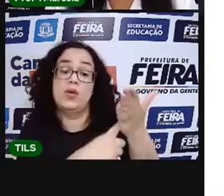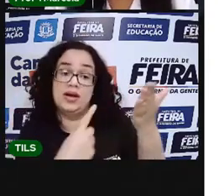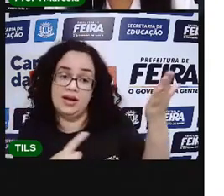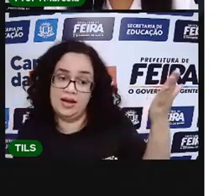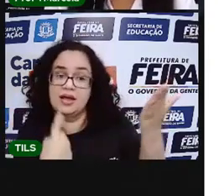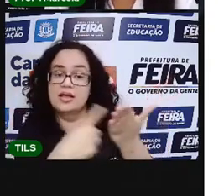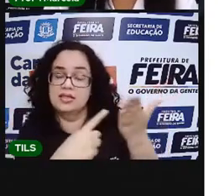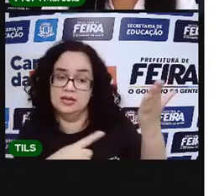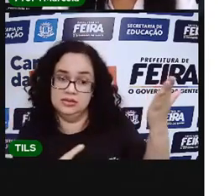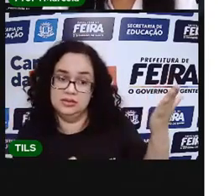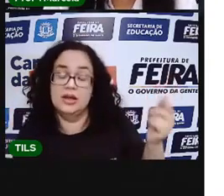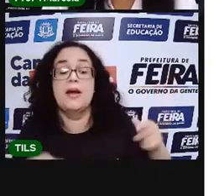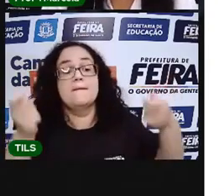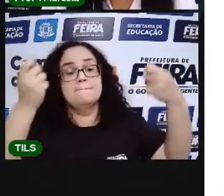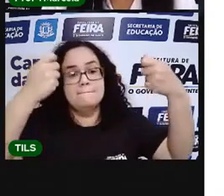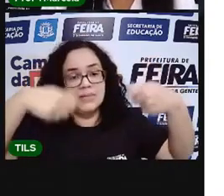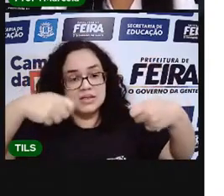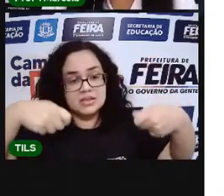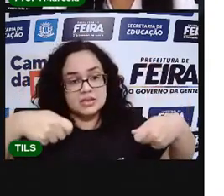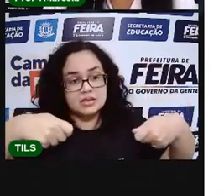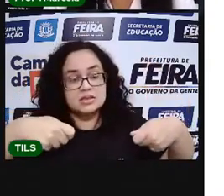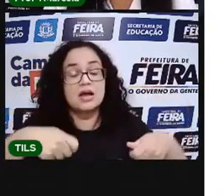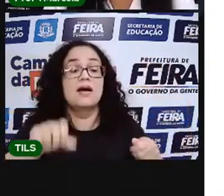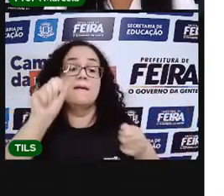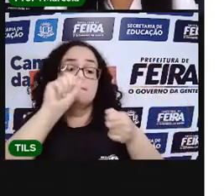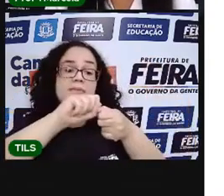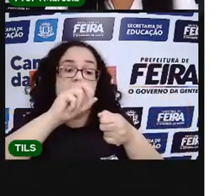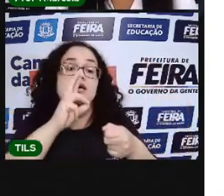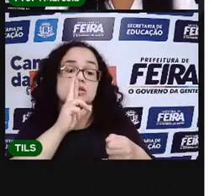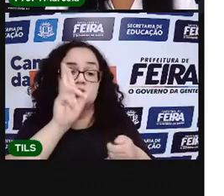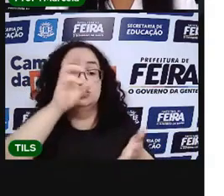é claro, né? Que a gente precisa para fazer as atividades.